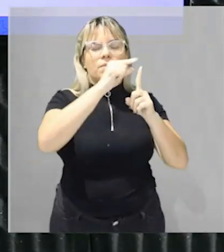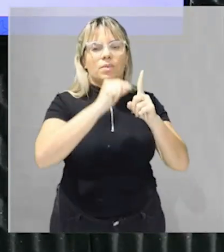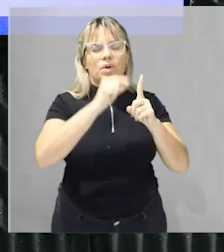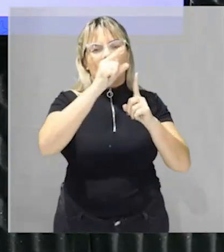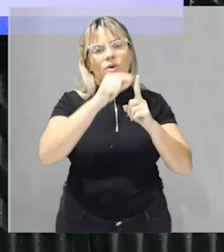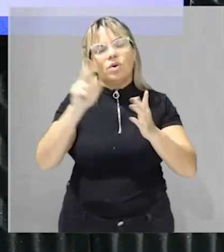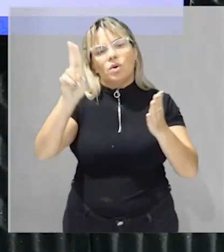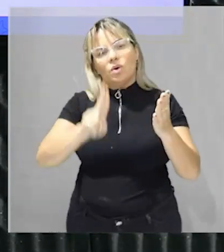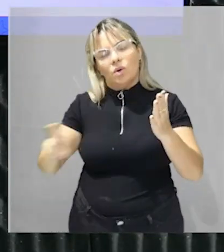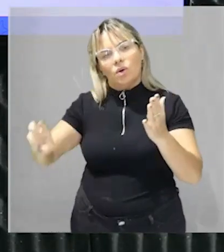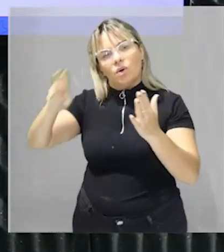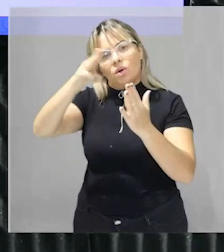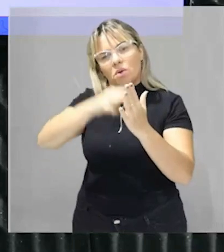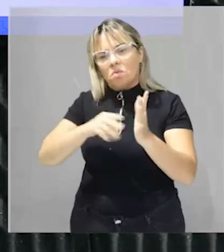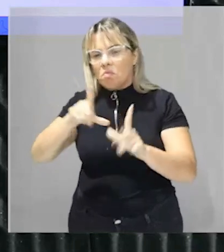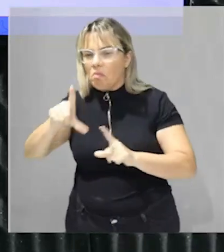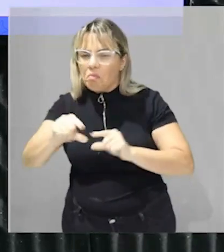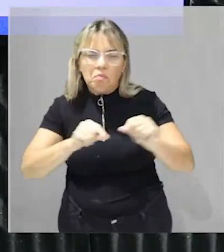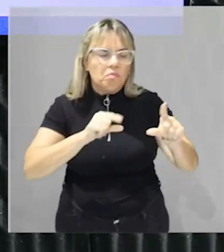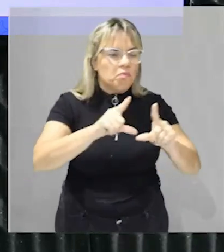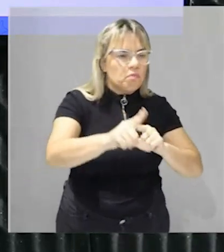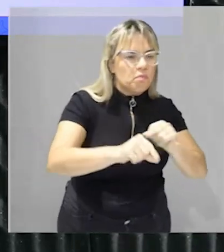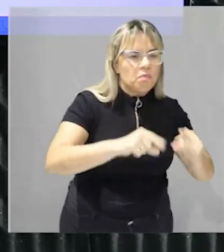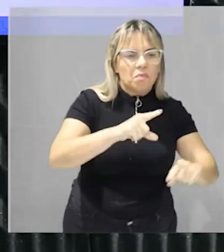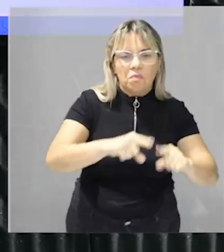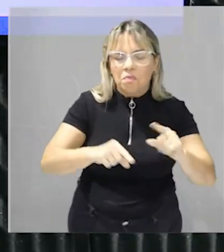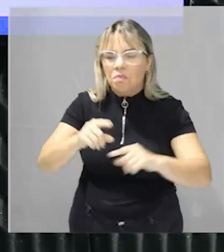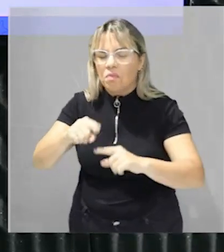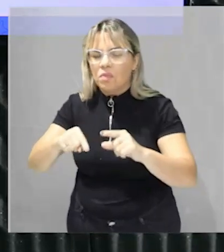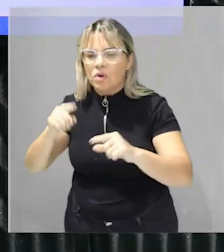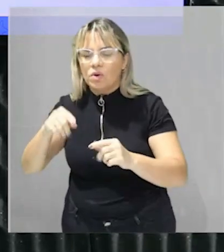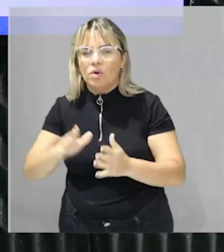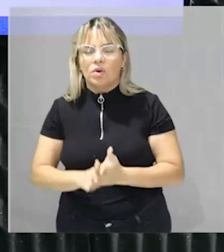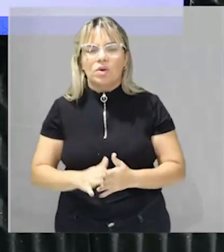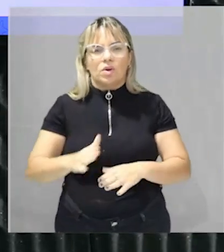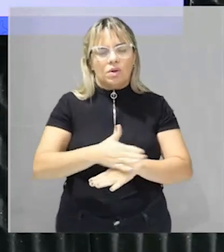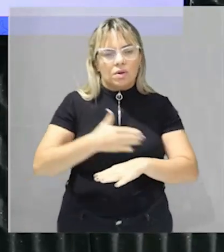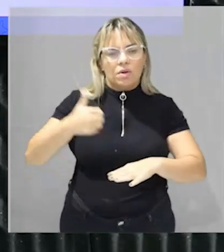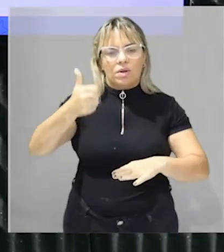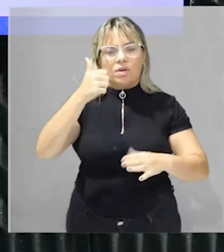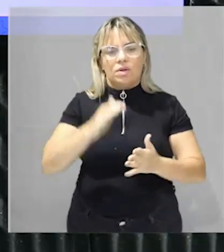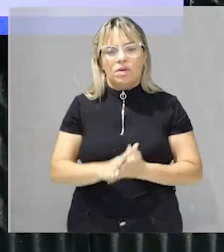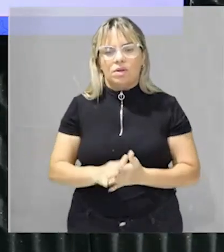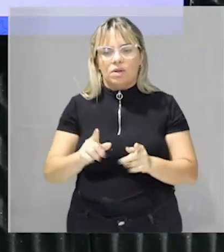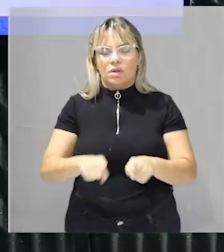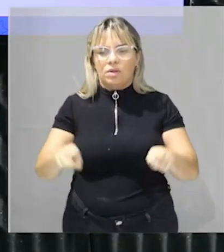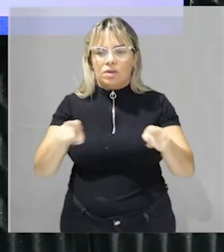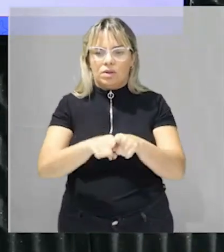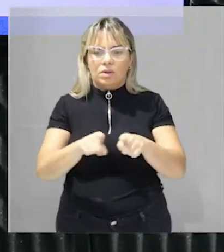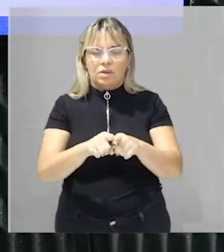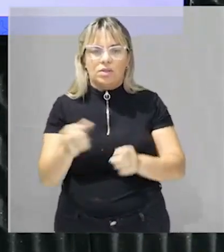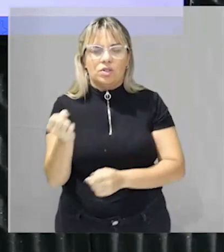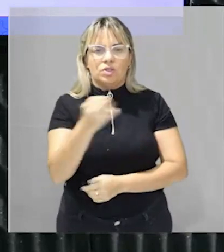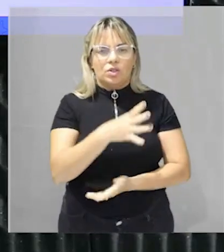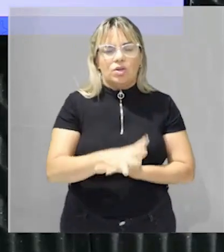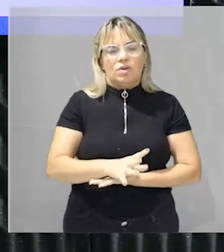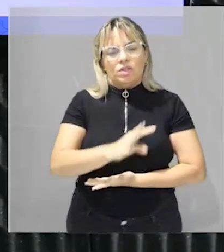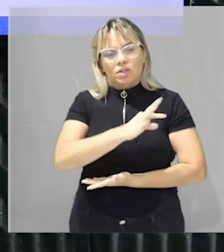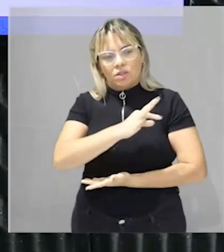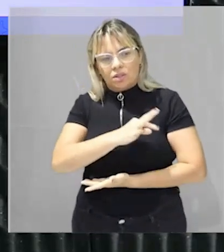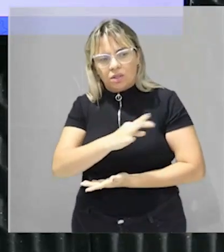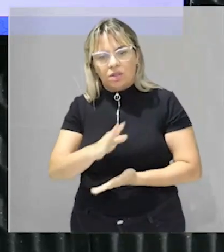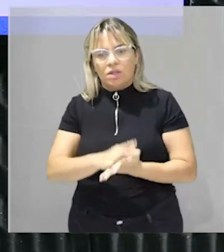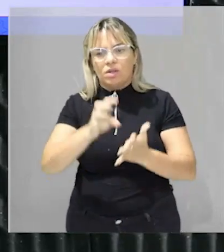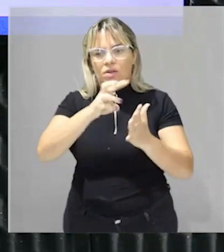métodos clássicos como selecionar ali os produtos que tu vai e paralelamente também viabilizar esses novos materiais ele continua